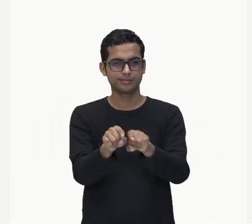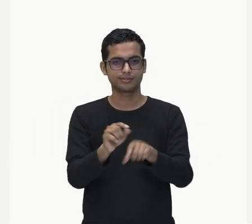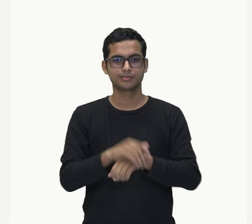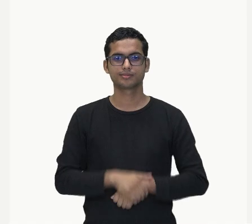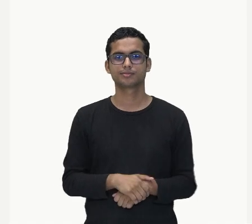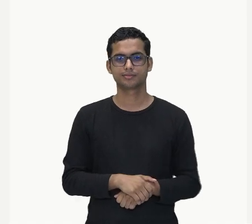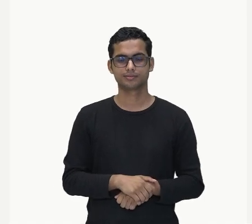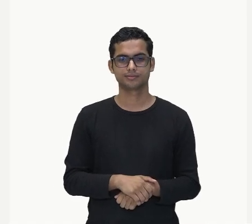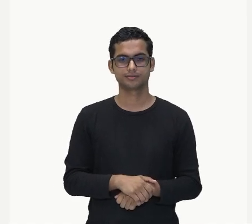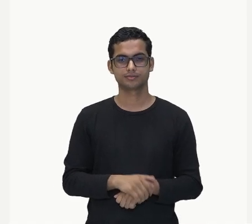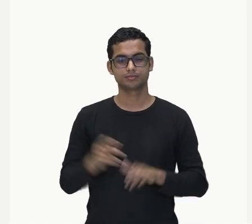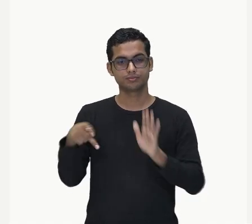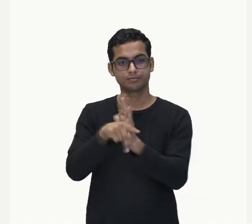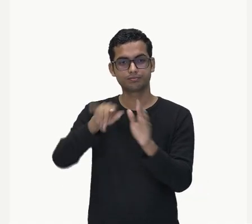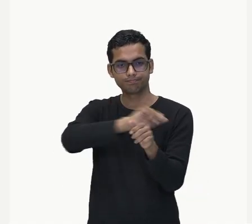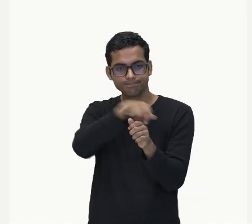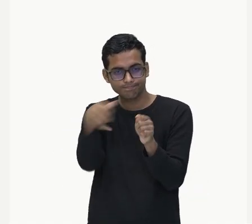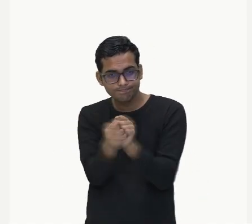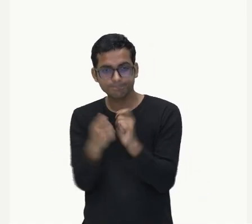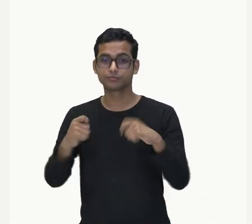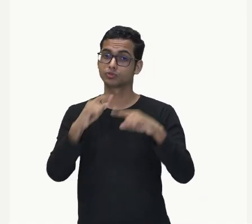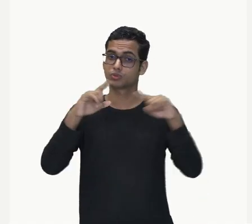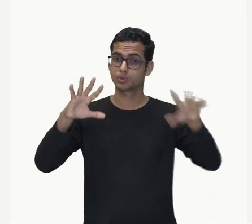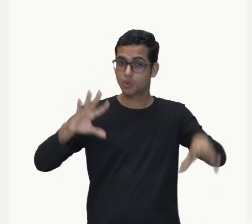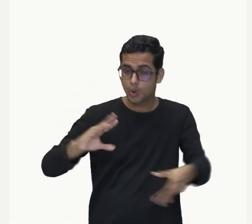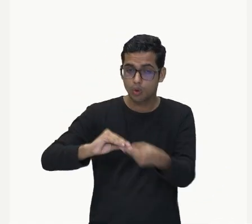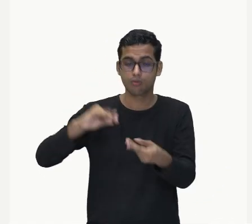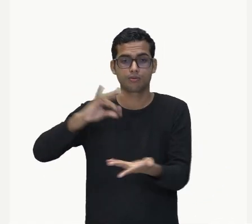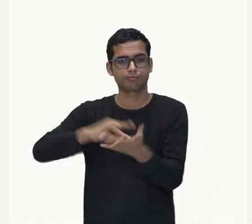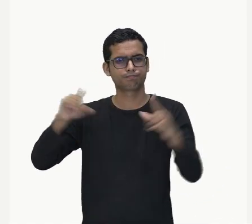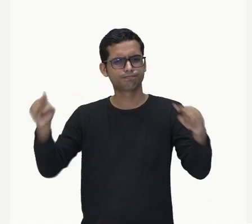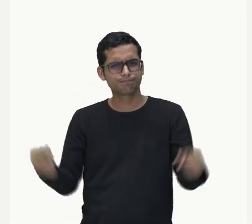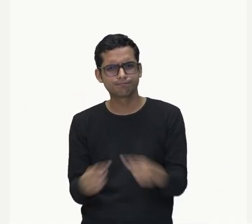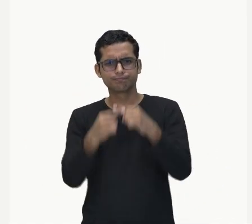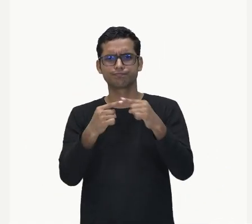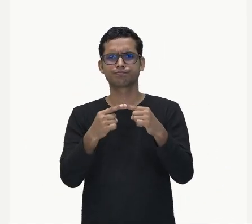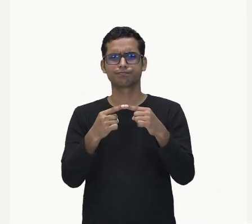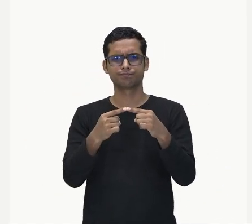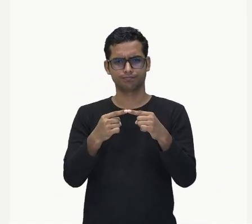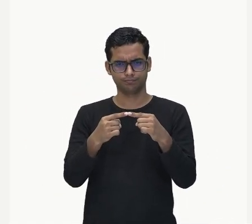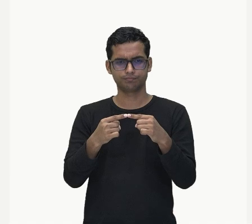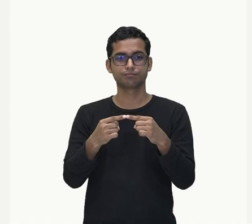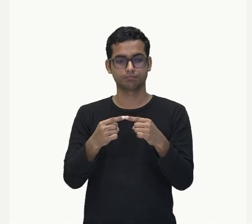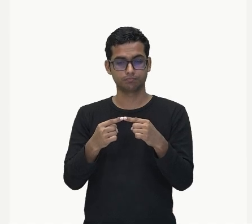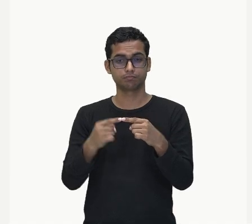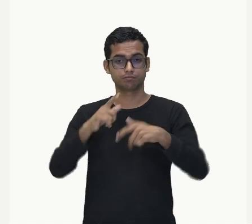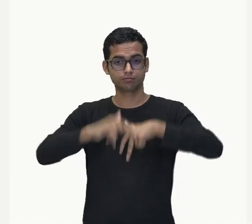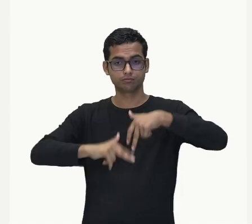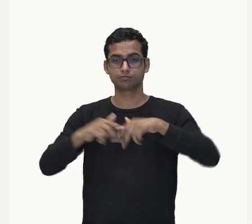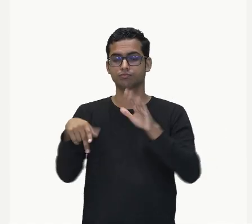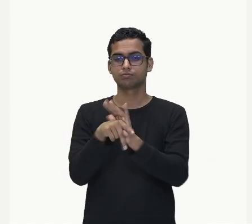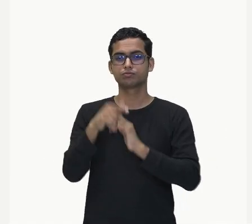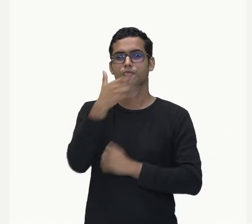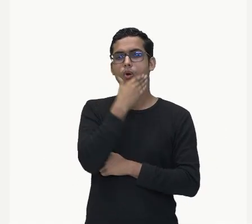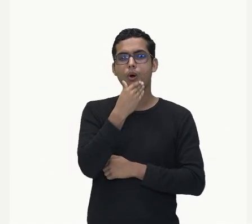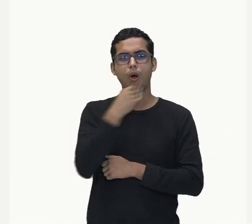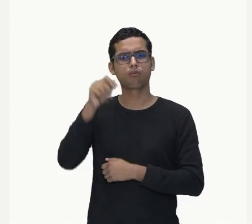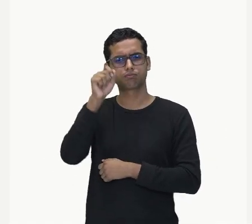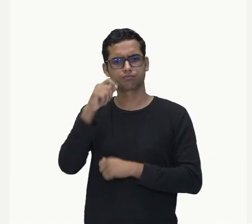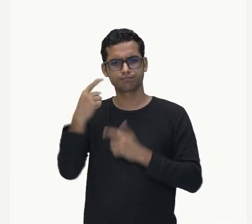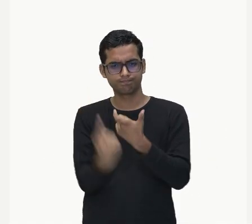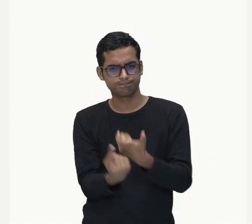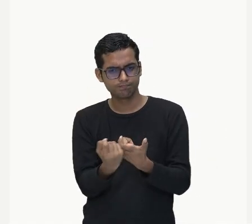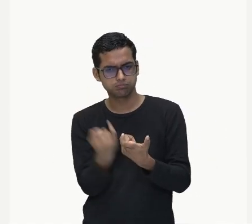deverá concordar com o mais próximo ou ir para o masculino plural. Não vai